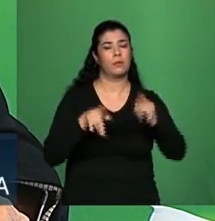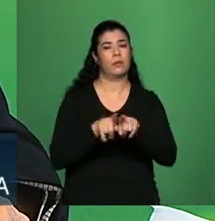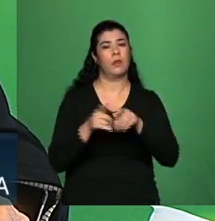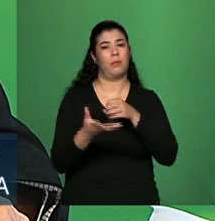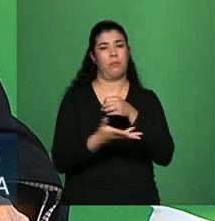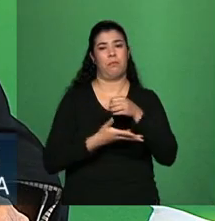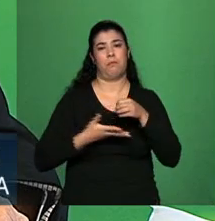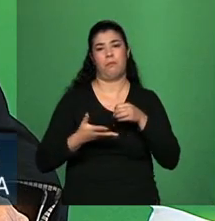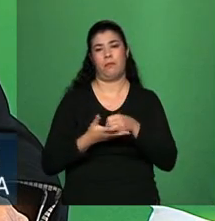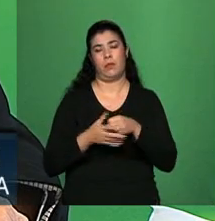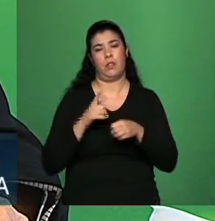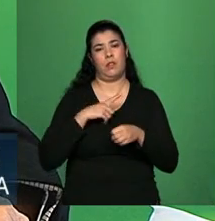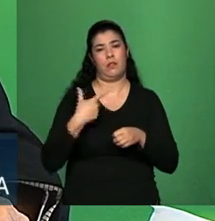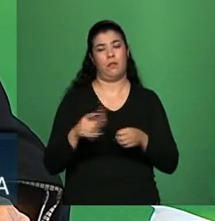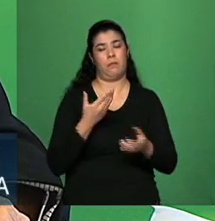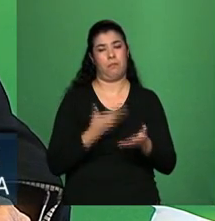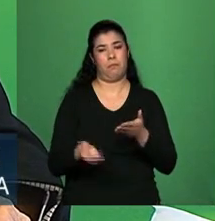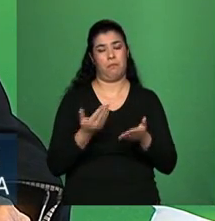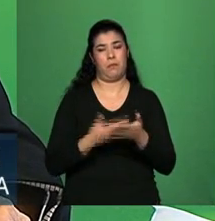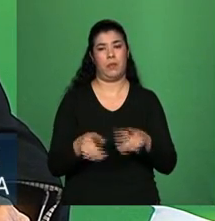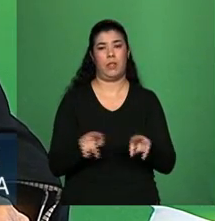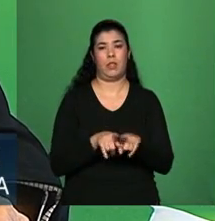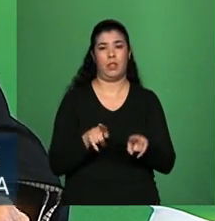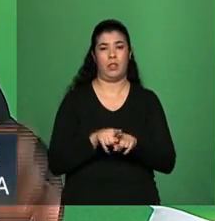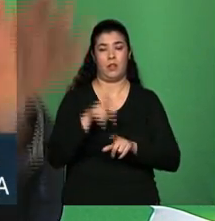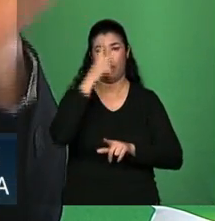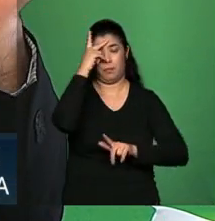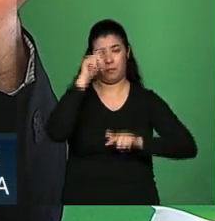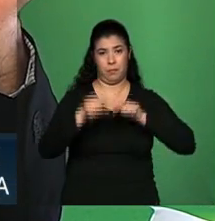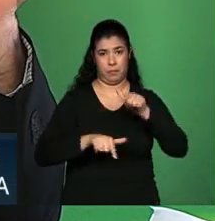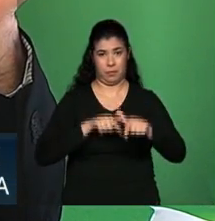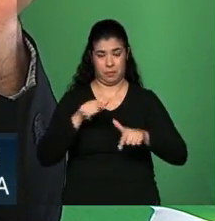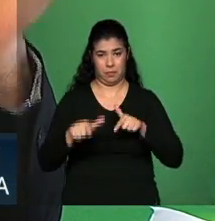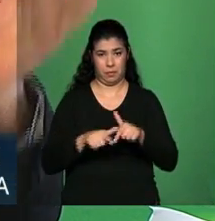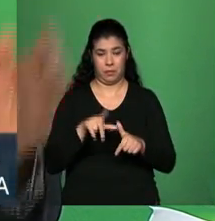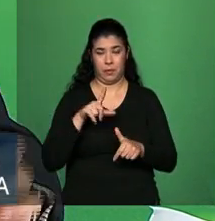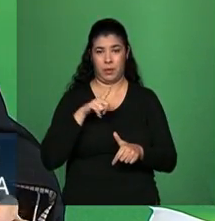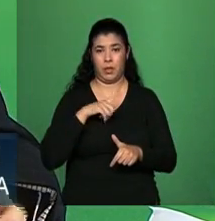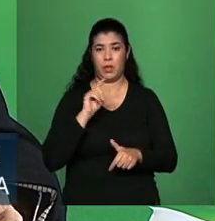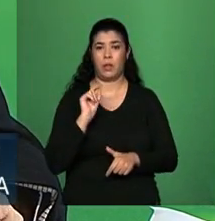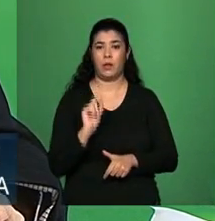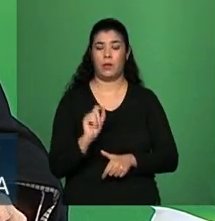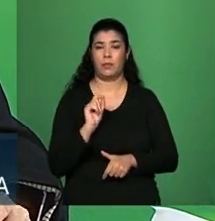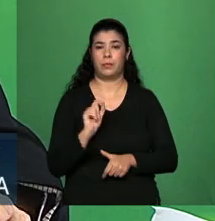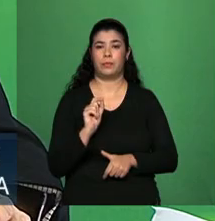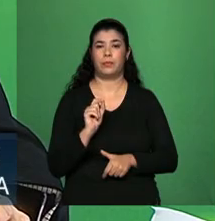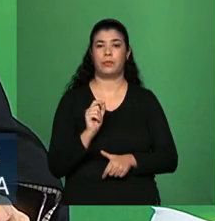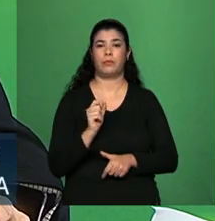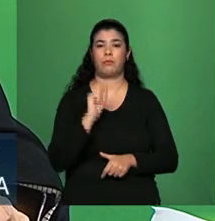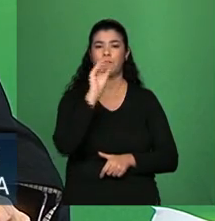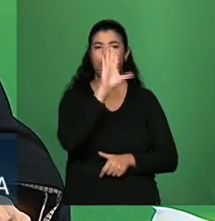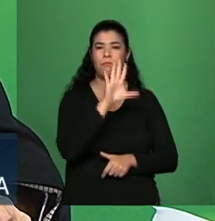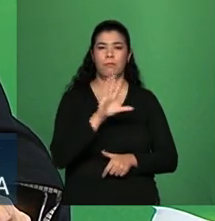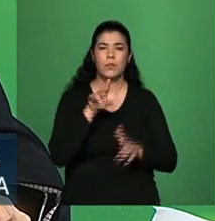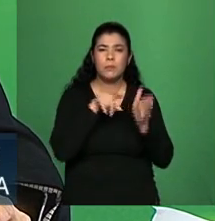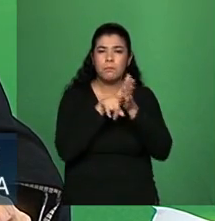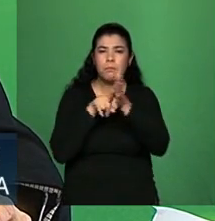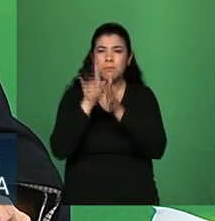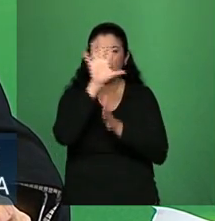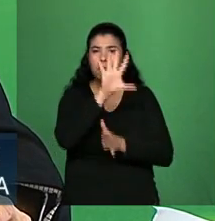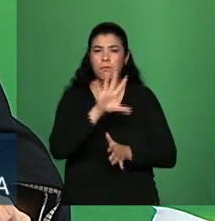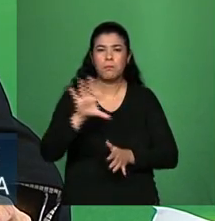que não está deteriorada e para o trabalhador ele tem aqui um mapa bem